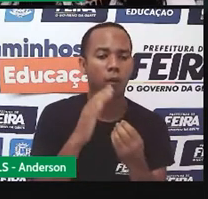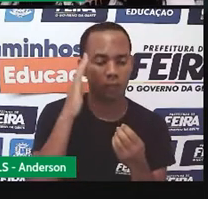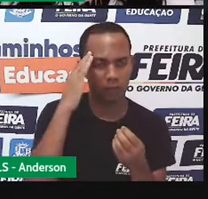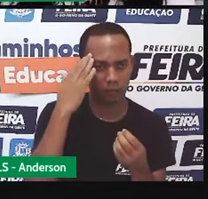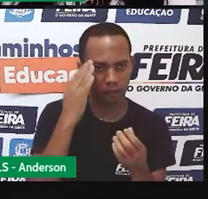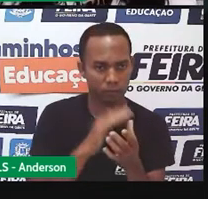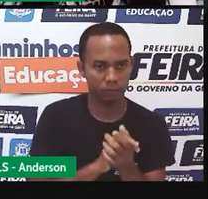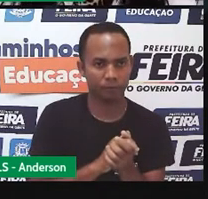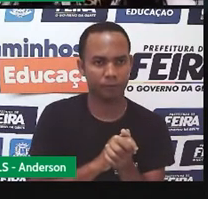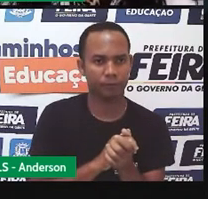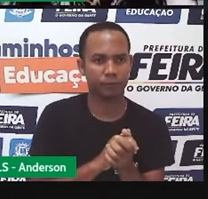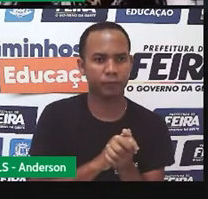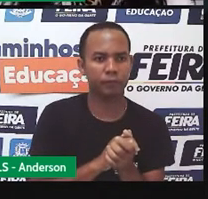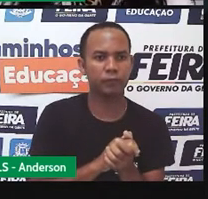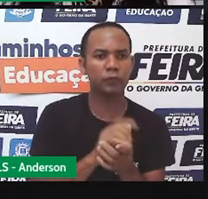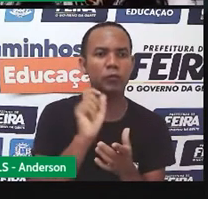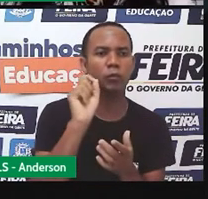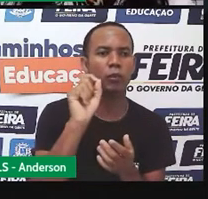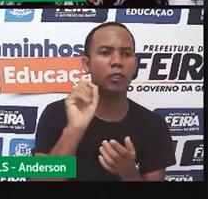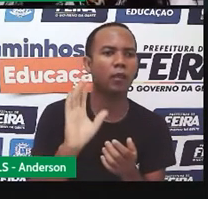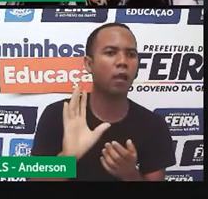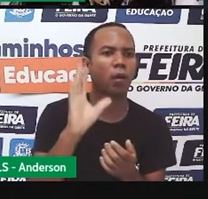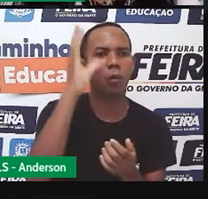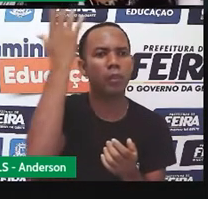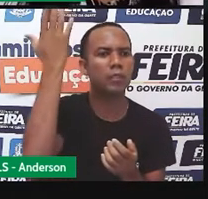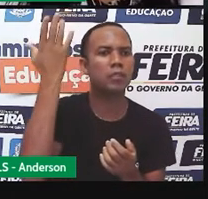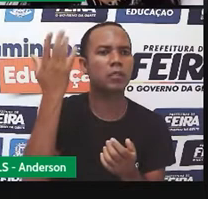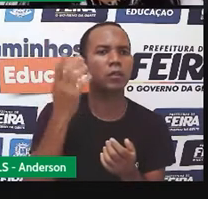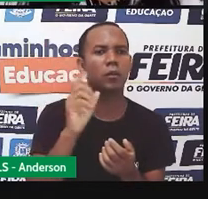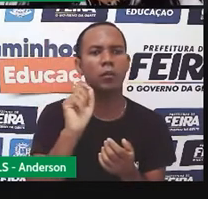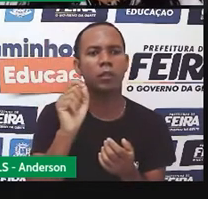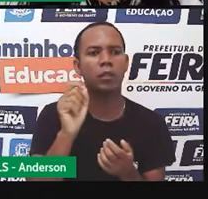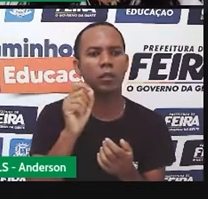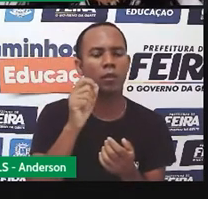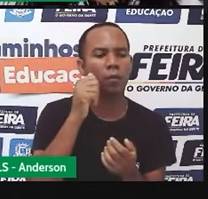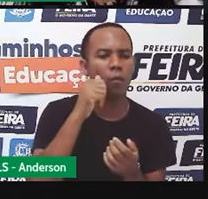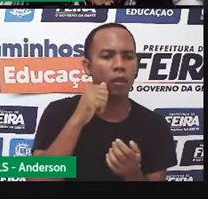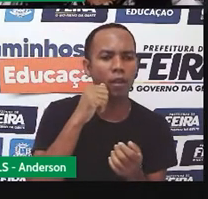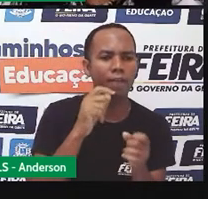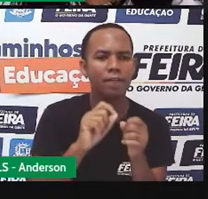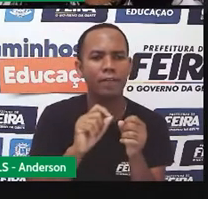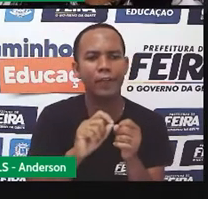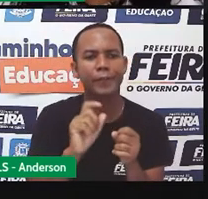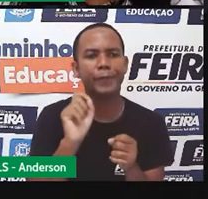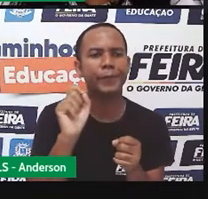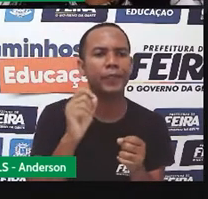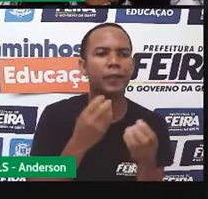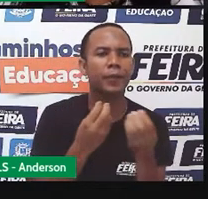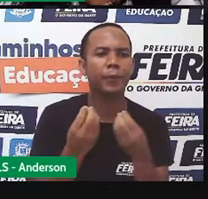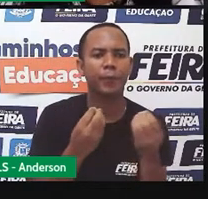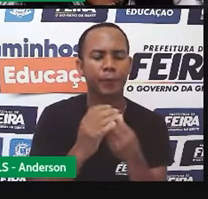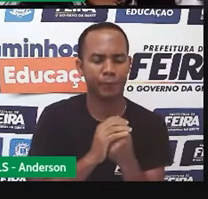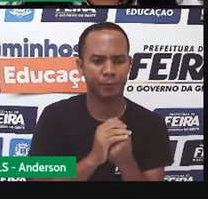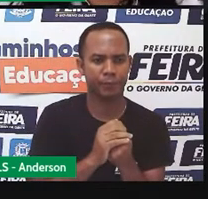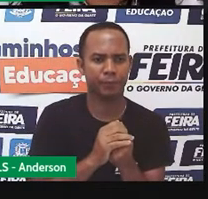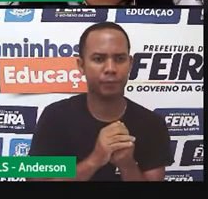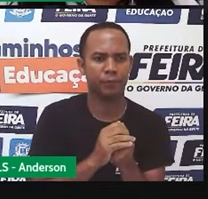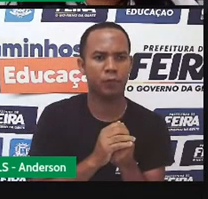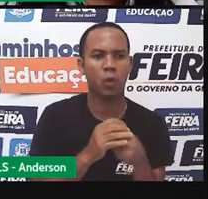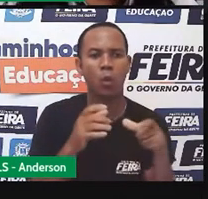O que aconteceu? O que que ela fez? Como ela fez?